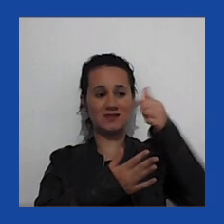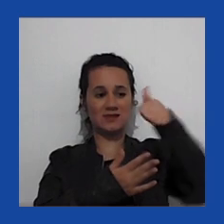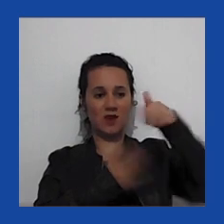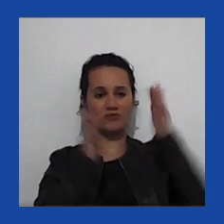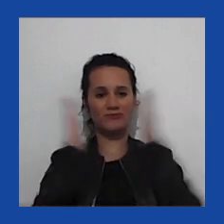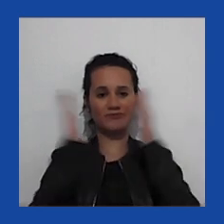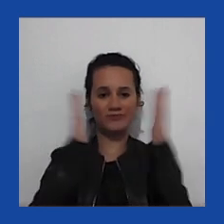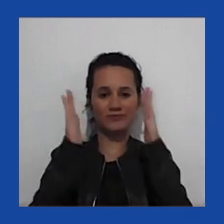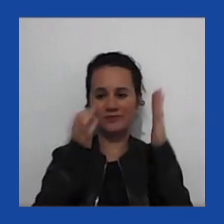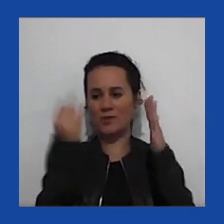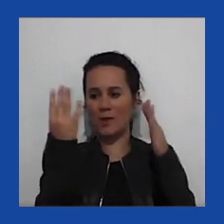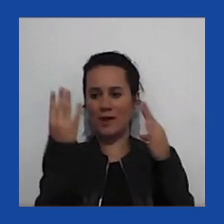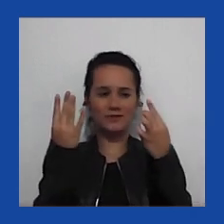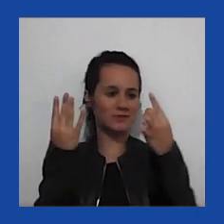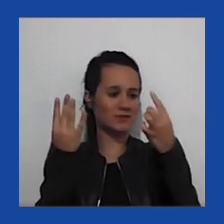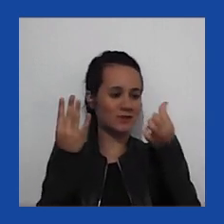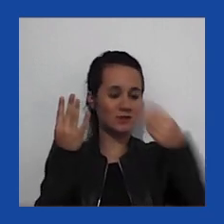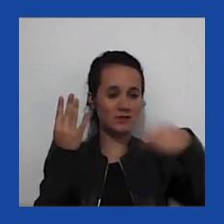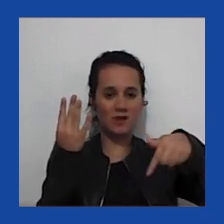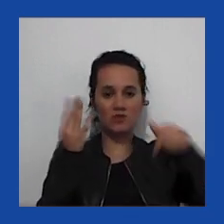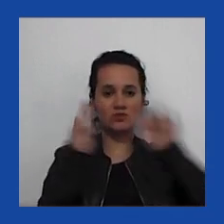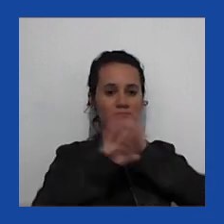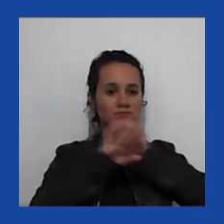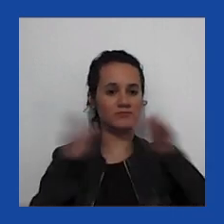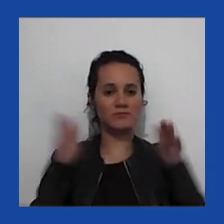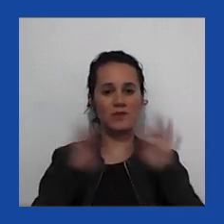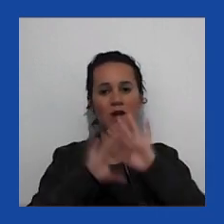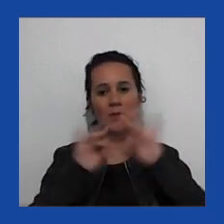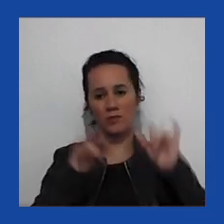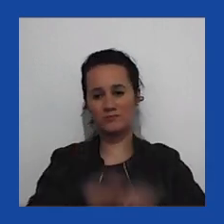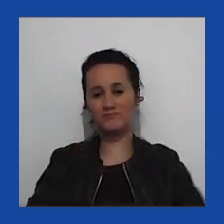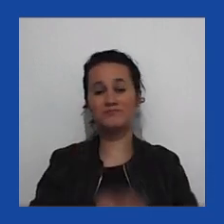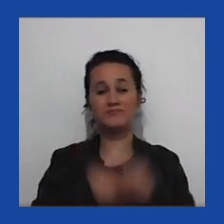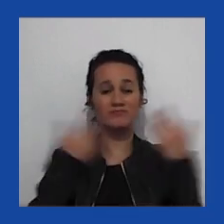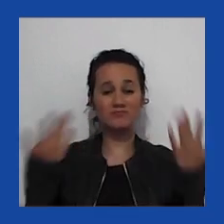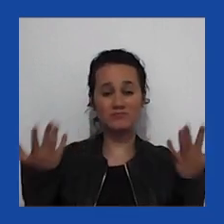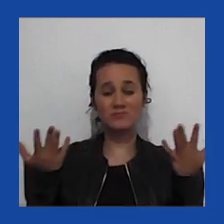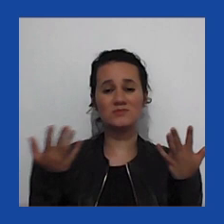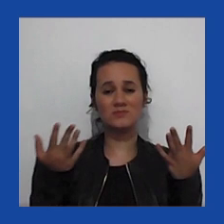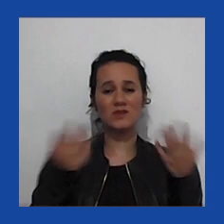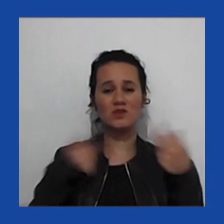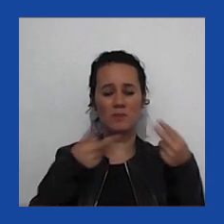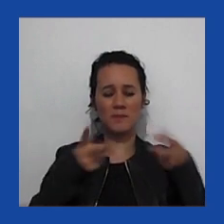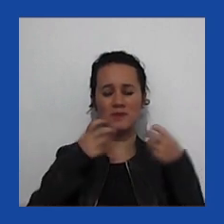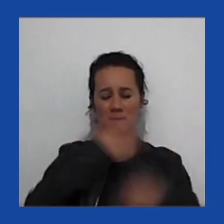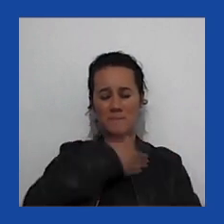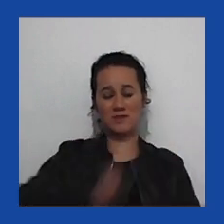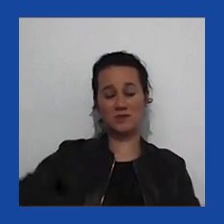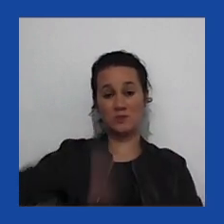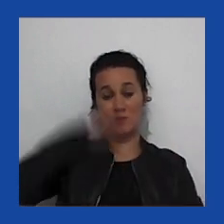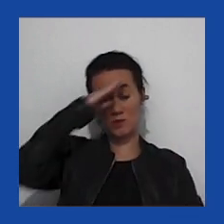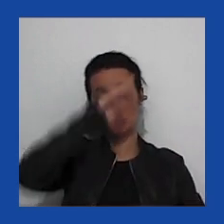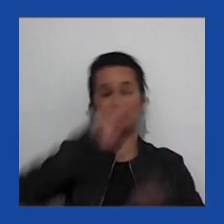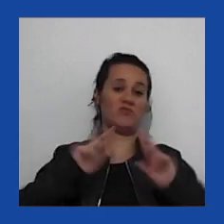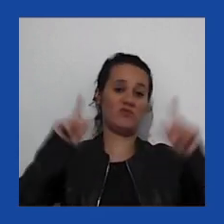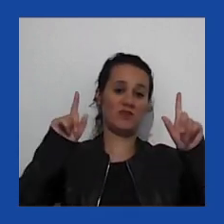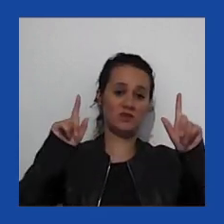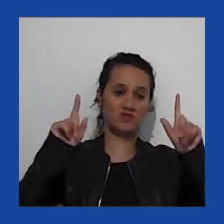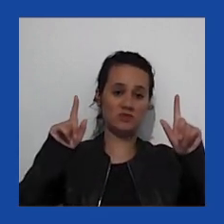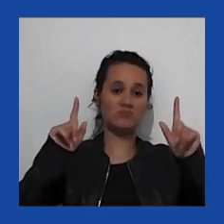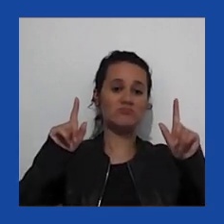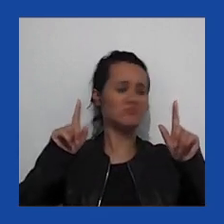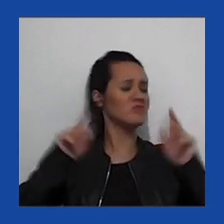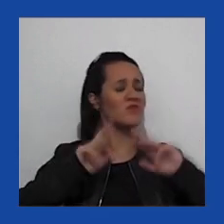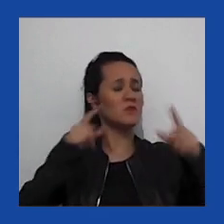e nós vemos, eu acho que o caso do presidente Bolsonaro é diferente entre os populismos